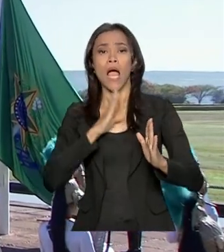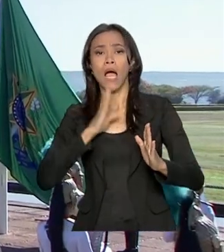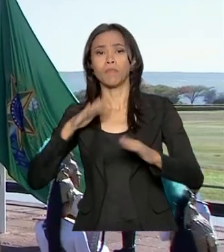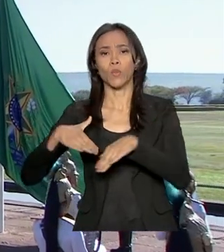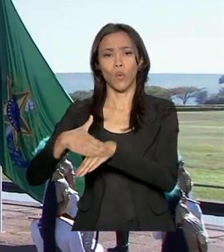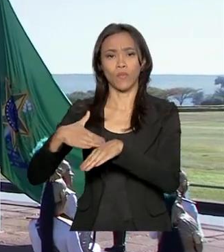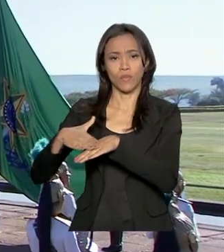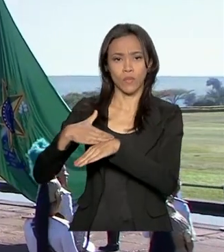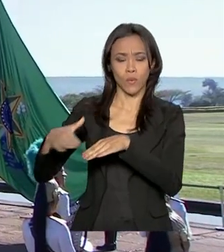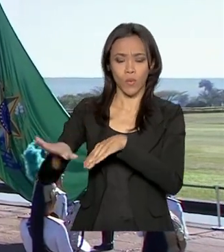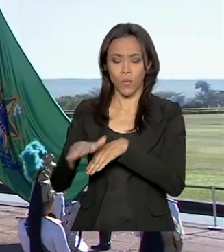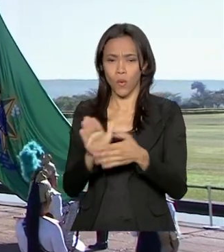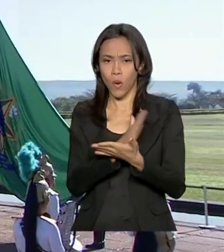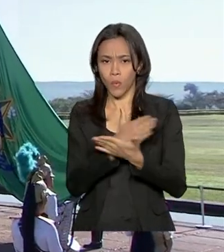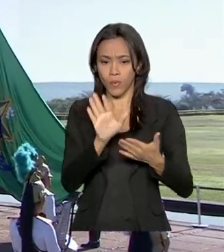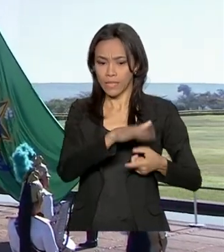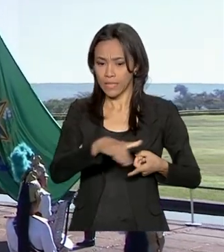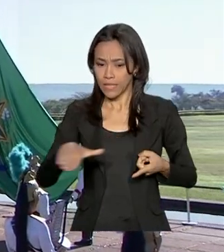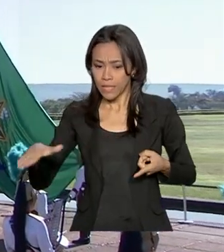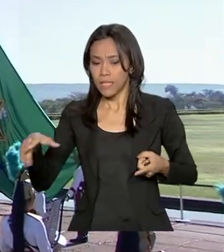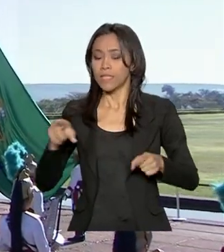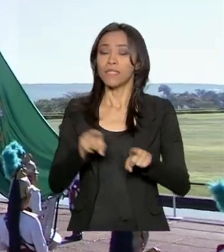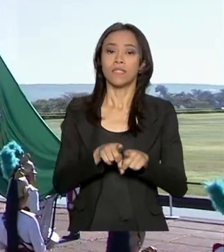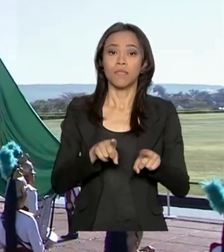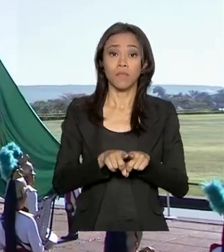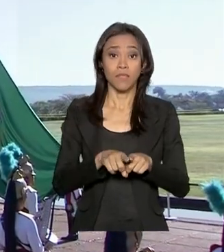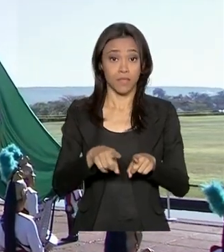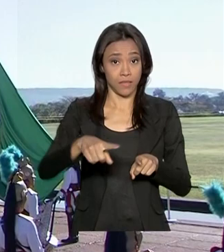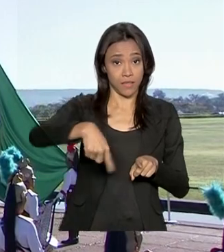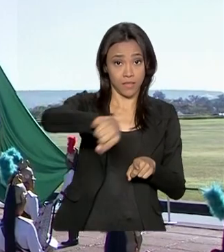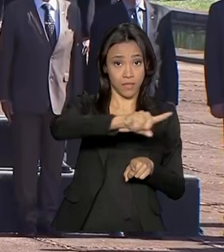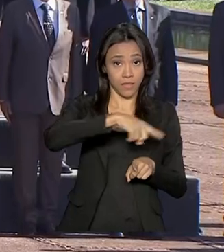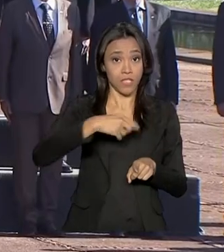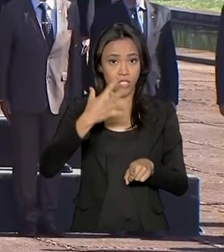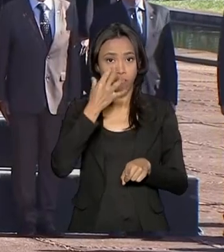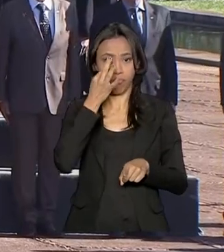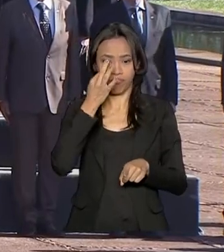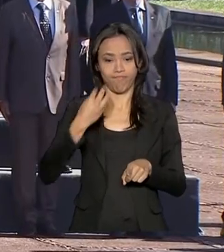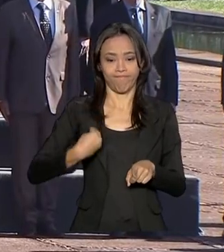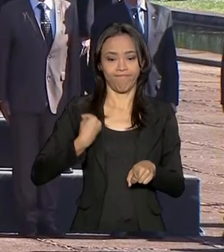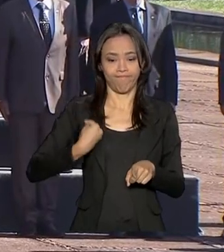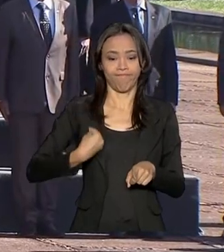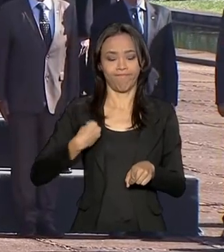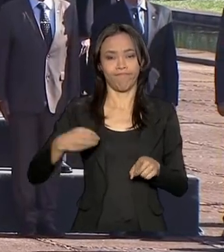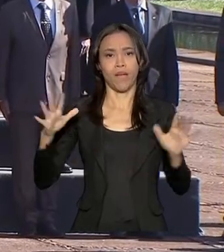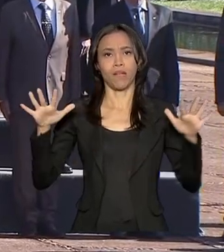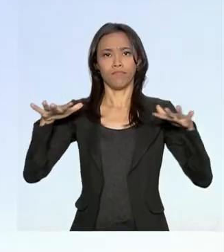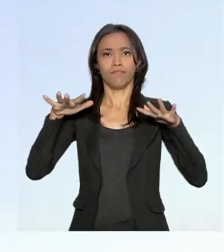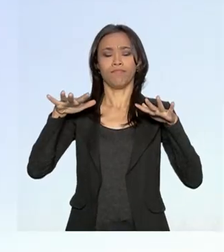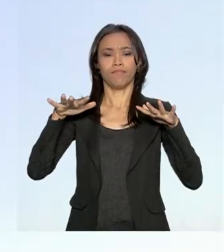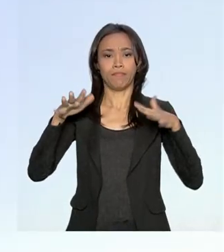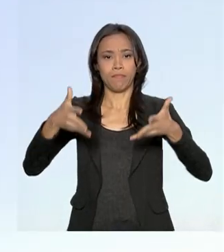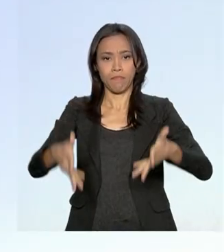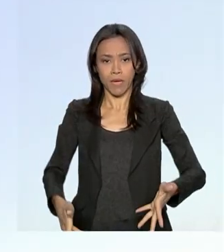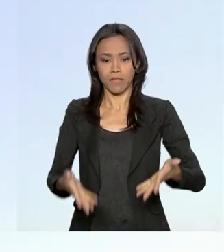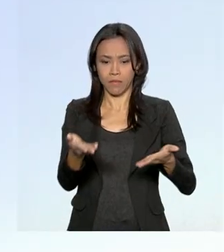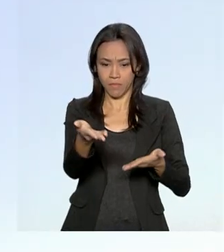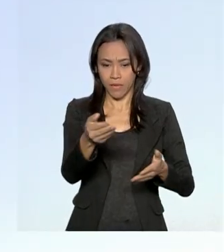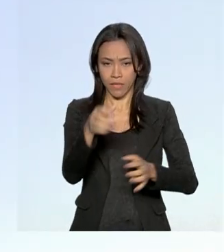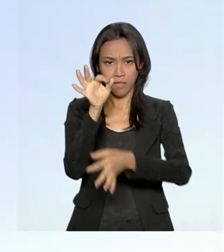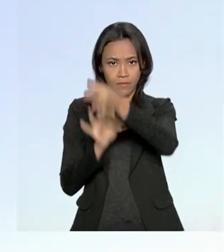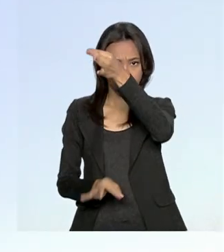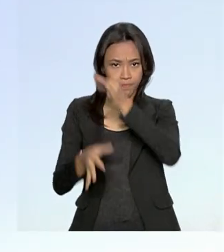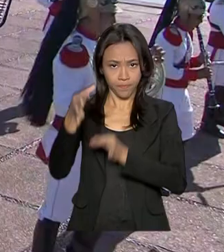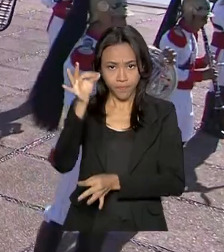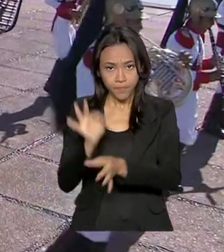estudantes, algumas crianças de uma escola pública do Distrito Federal, que estavam aqui também, para participar dessa cerimônia. Depois,